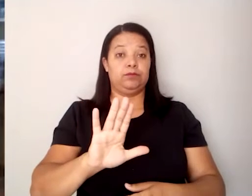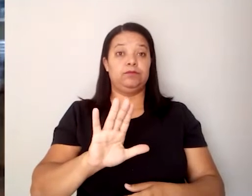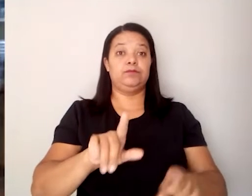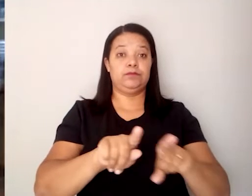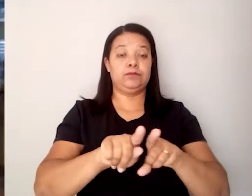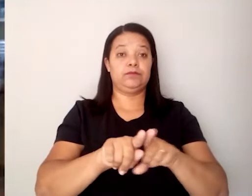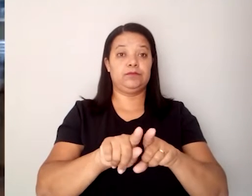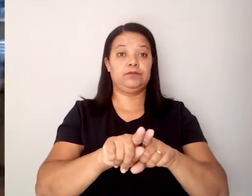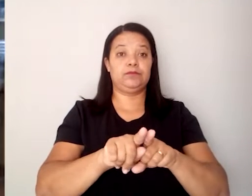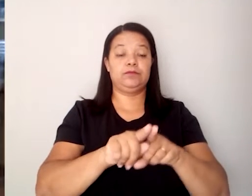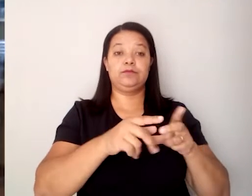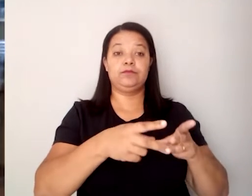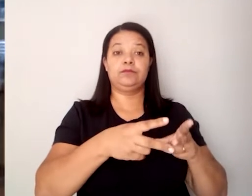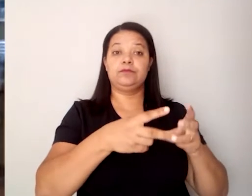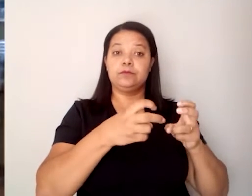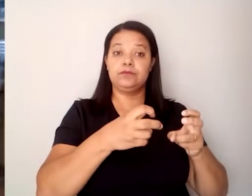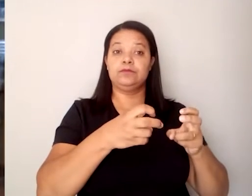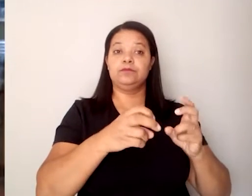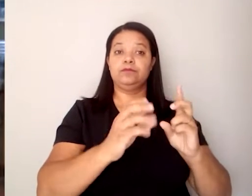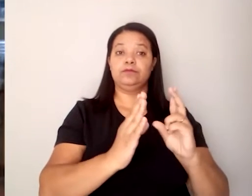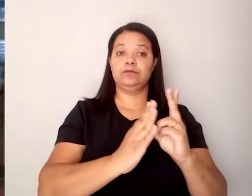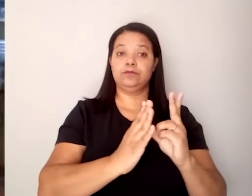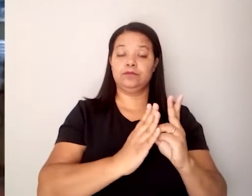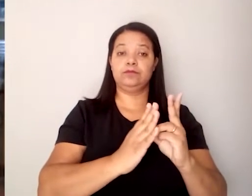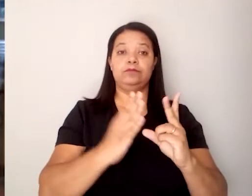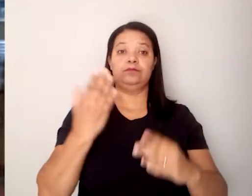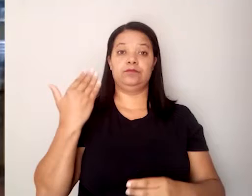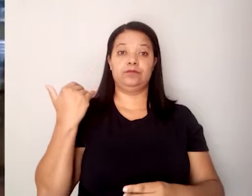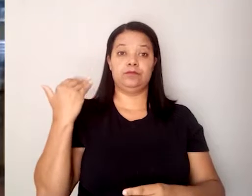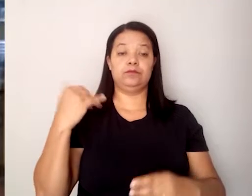já no século XVI,